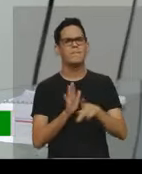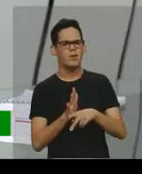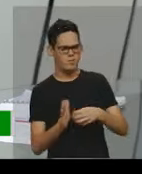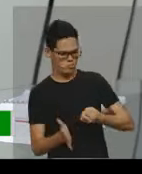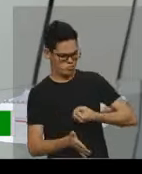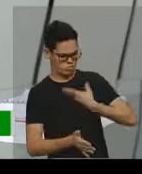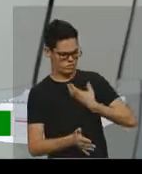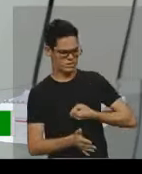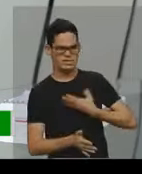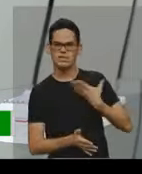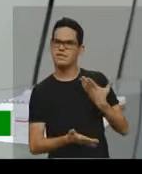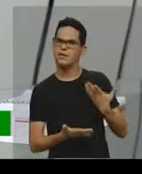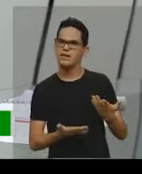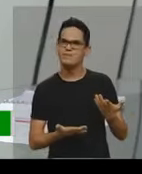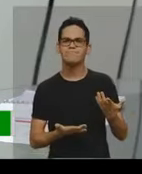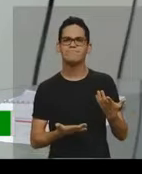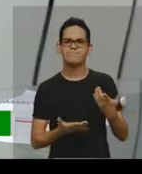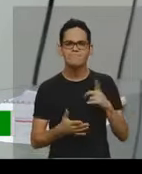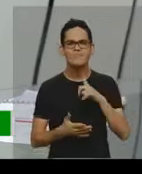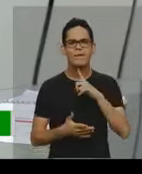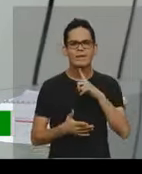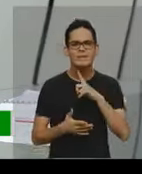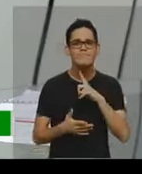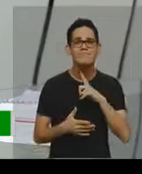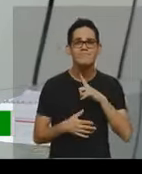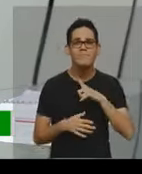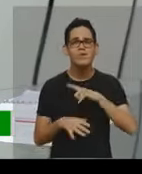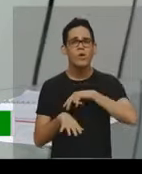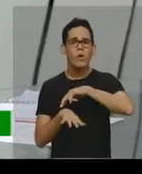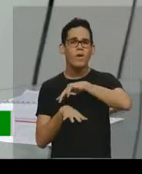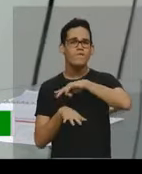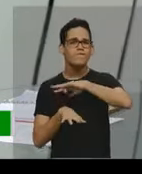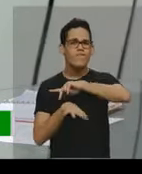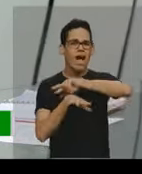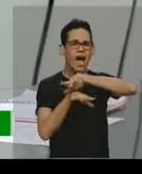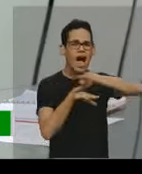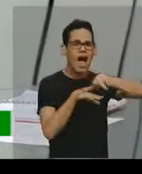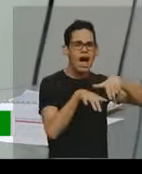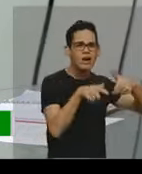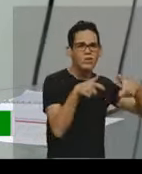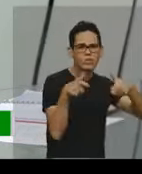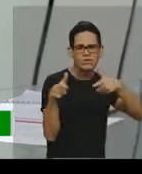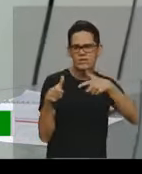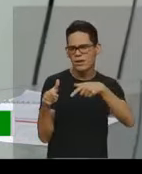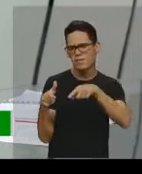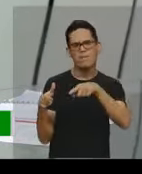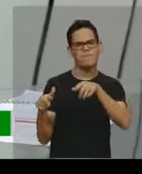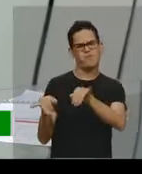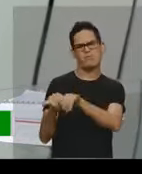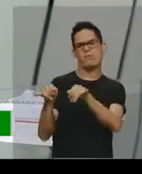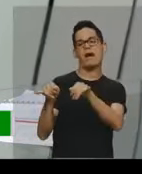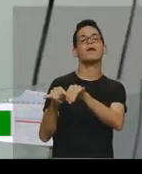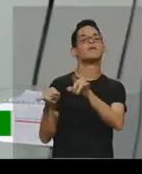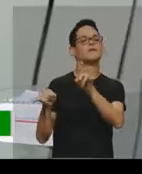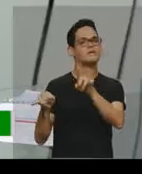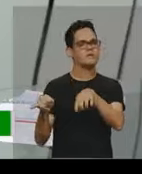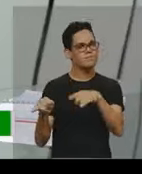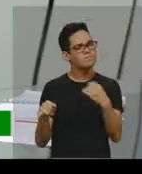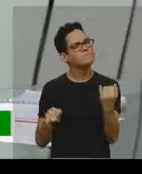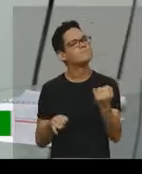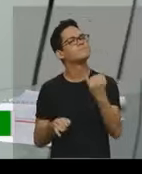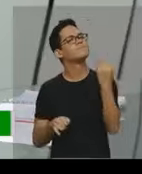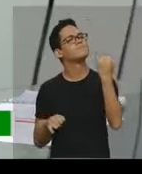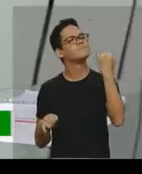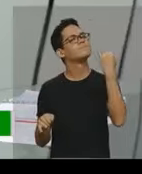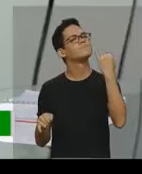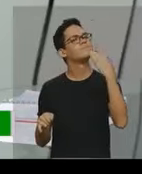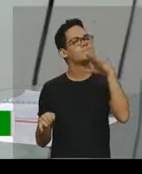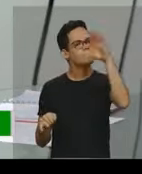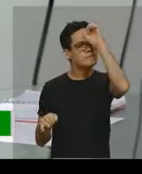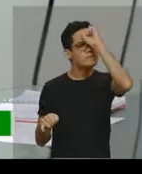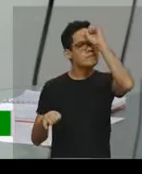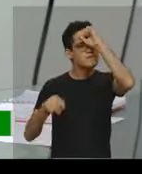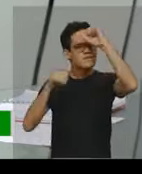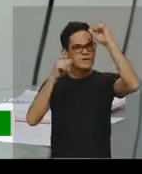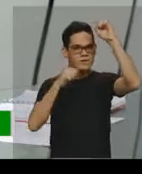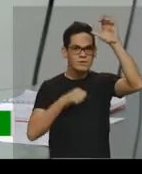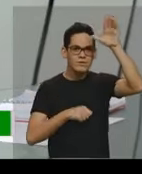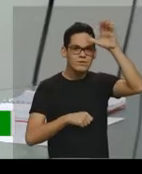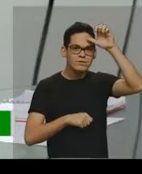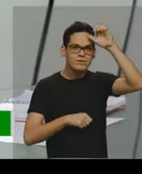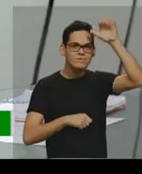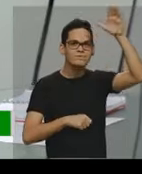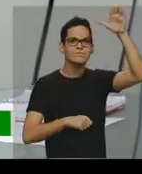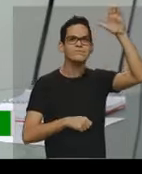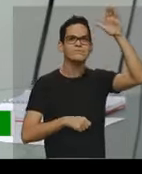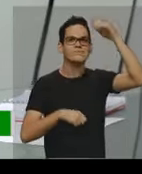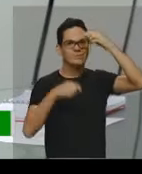poesia, né? Então, em tudo que, às vezes, você acha que não é importante, mas é importante para a sua bagagem, é a sua